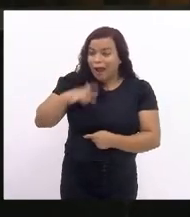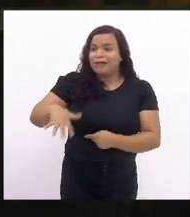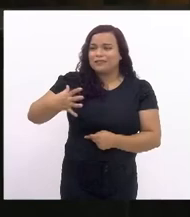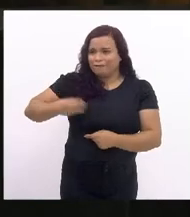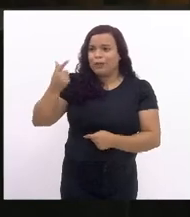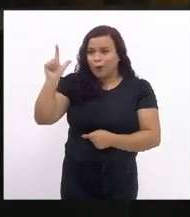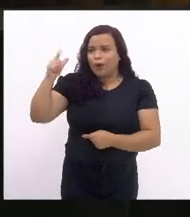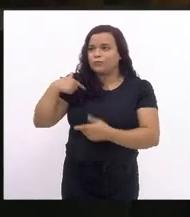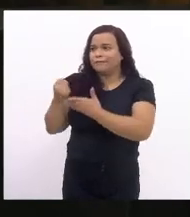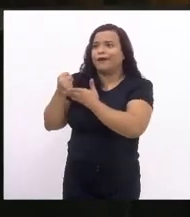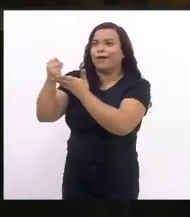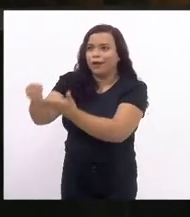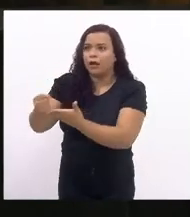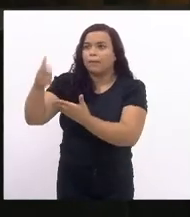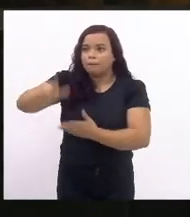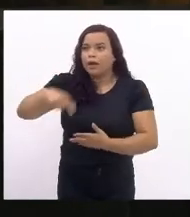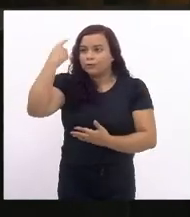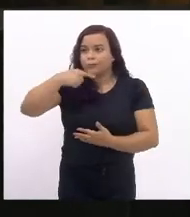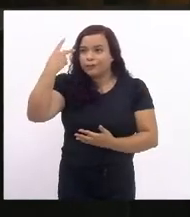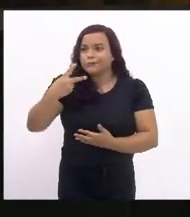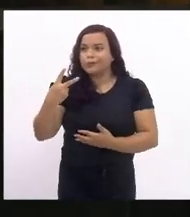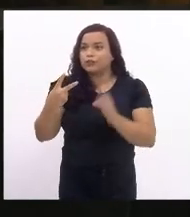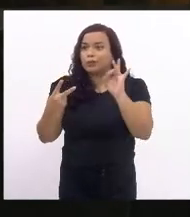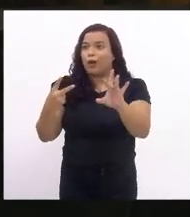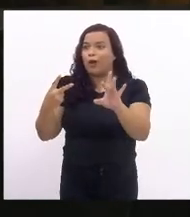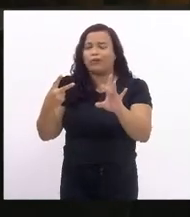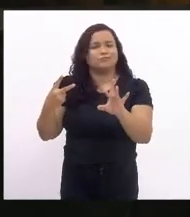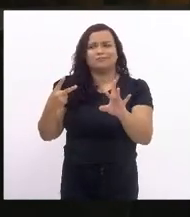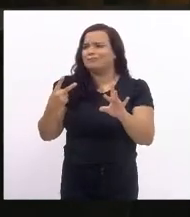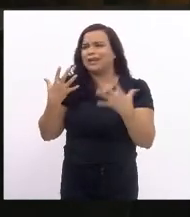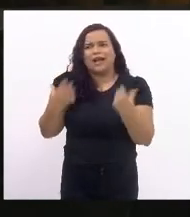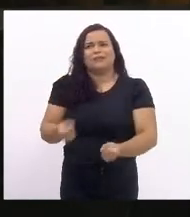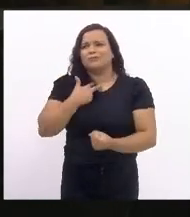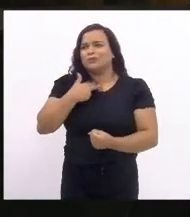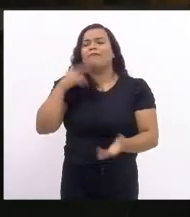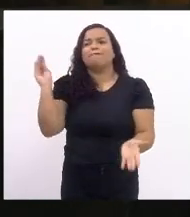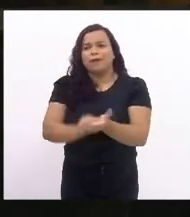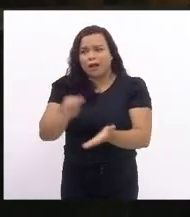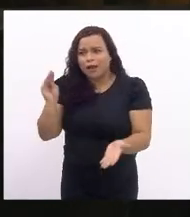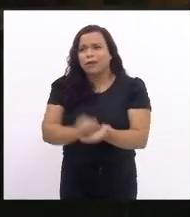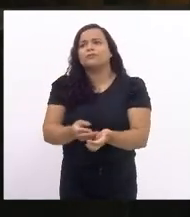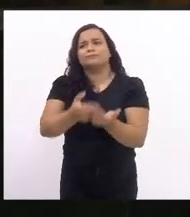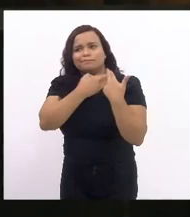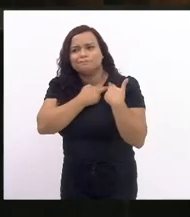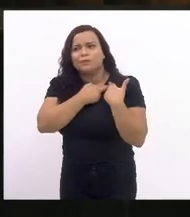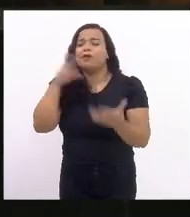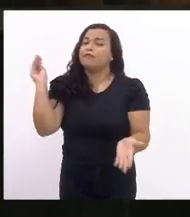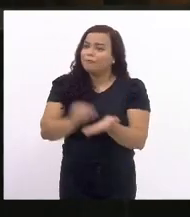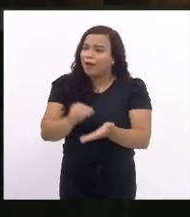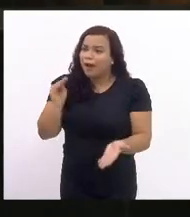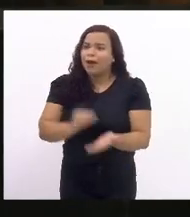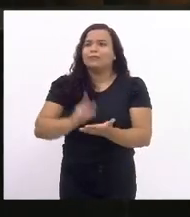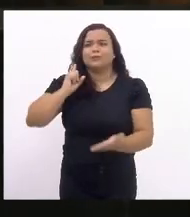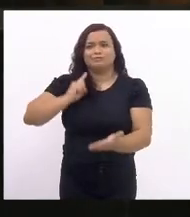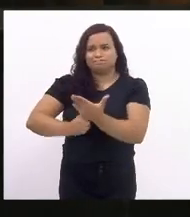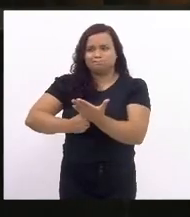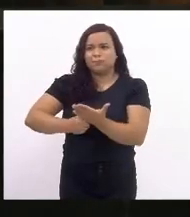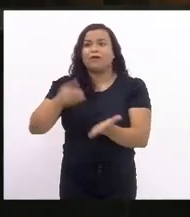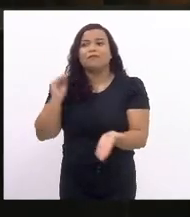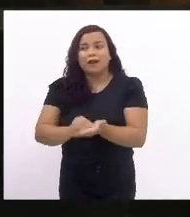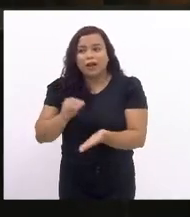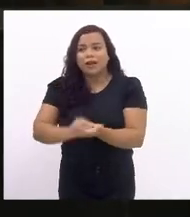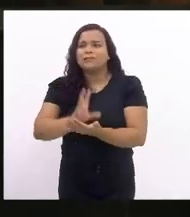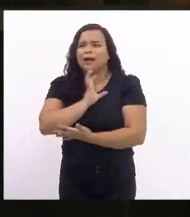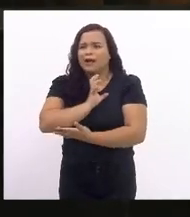isso é inadmissível. Falta responsabilidade, falta comprometimento, falta amor,